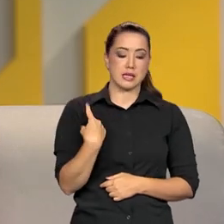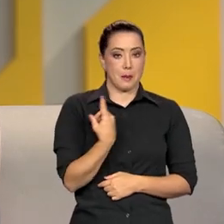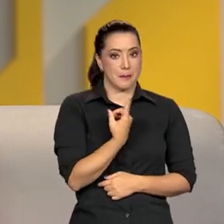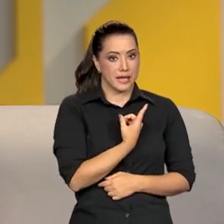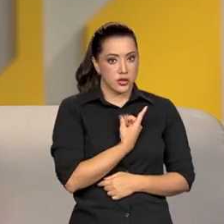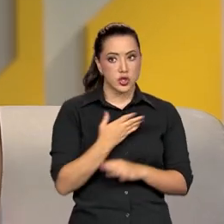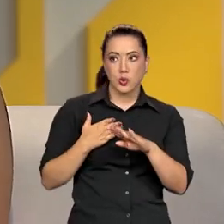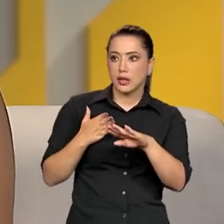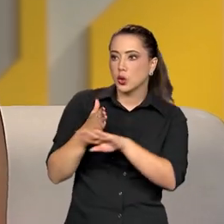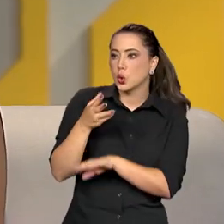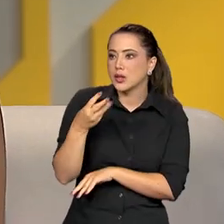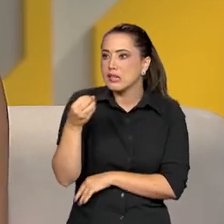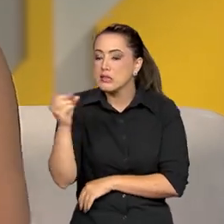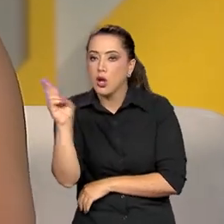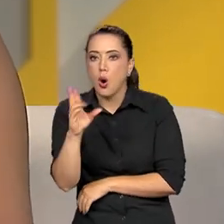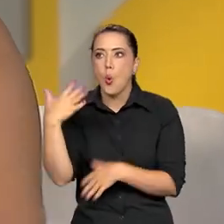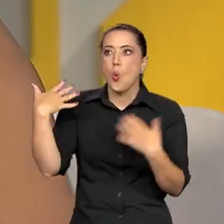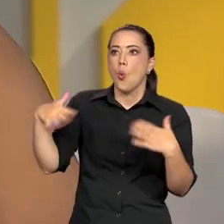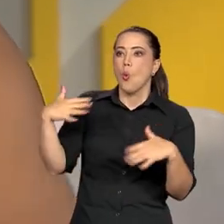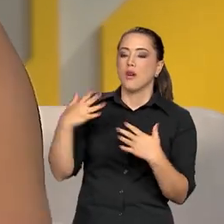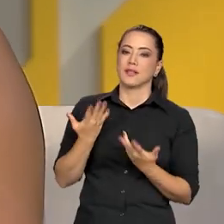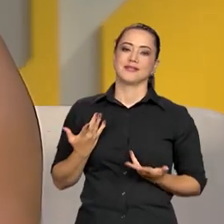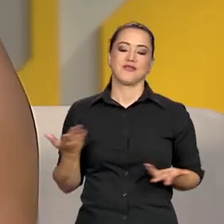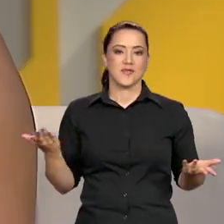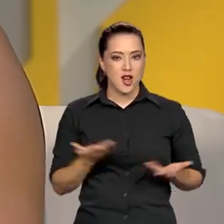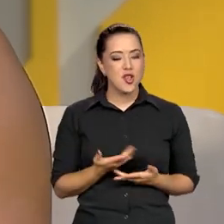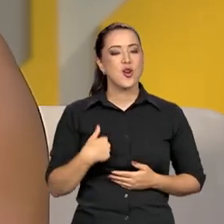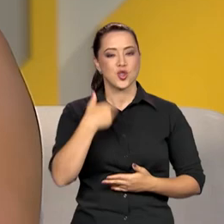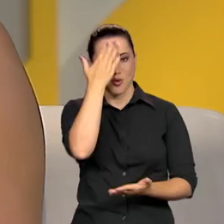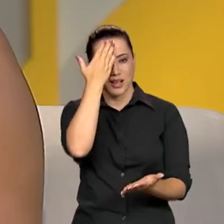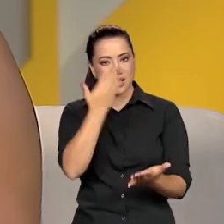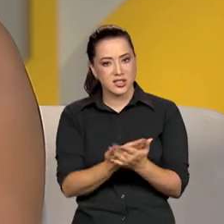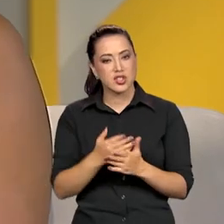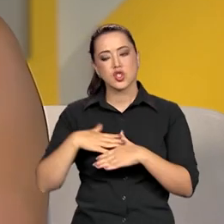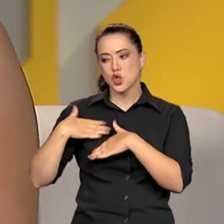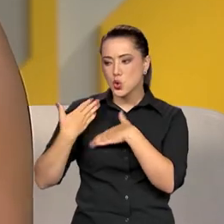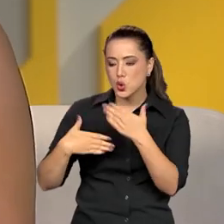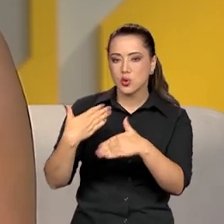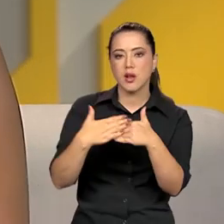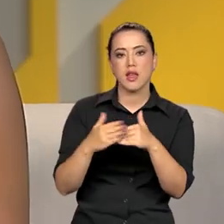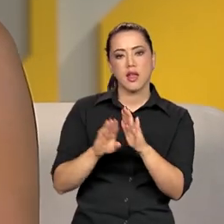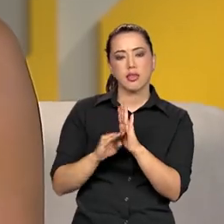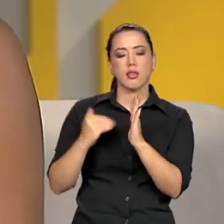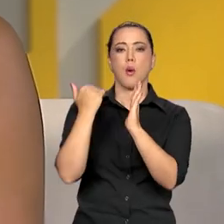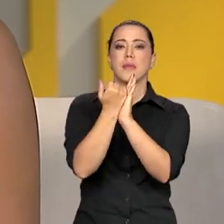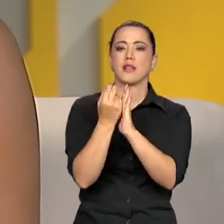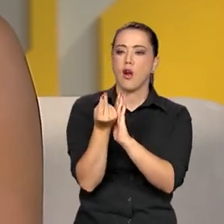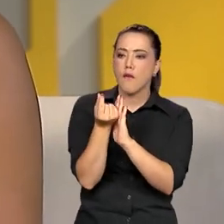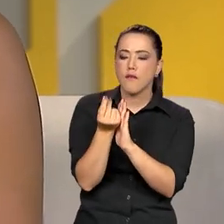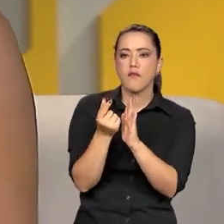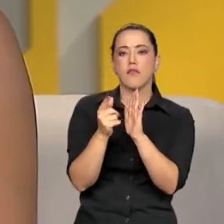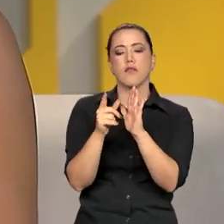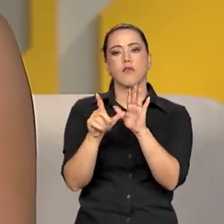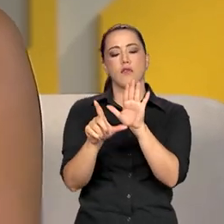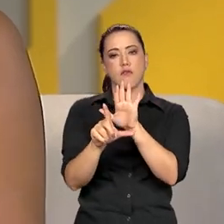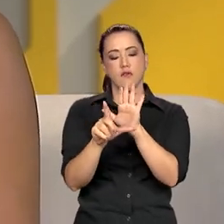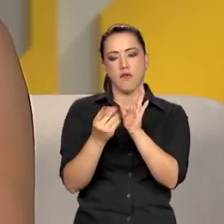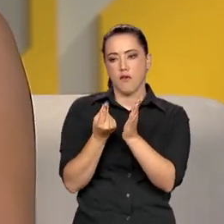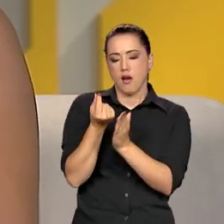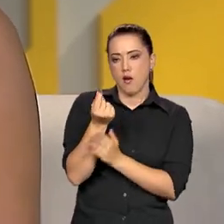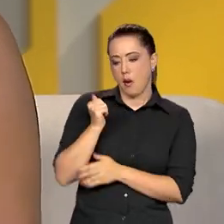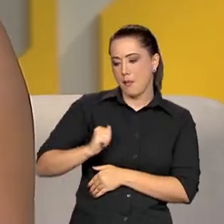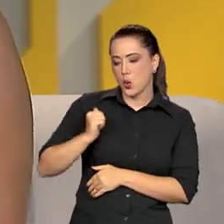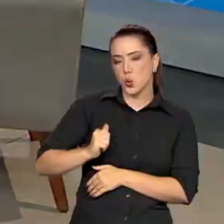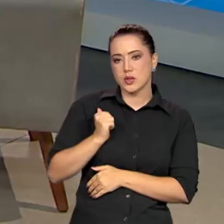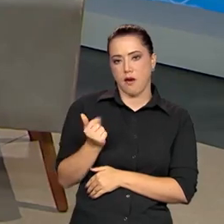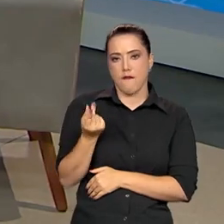gente, quando a gente entrou, era muita coisa. E eu tenho certeza que se hoje em dia a gente mantiver e até aumentar um pouco essa lei, né? Esse auxílio,